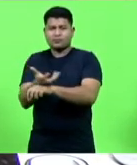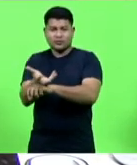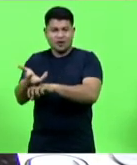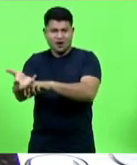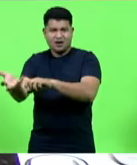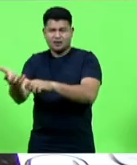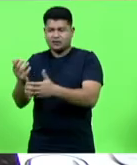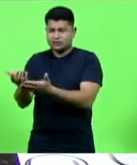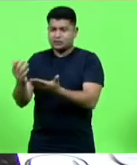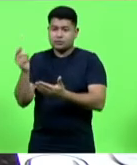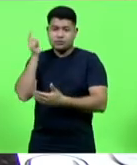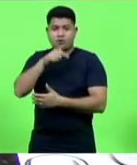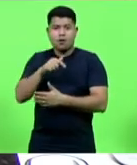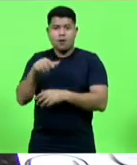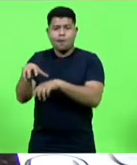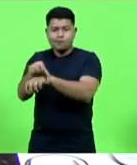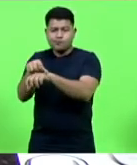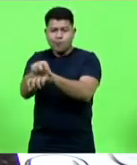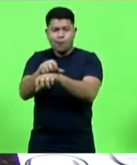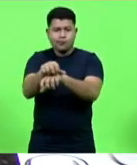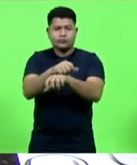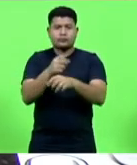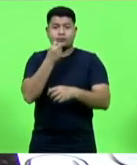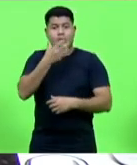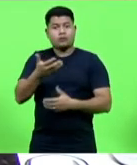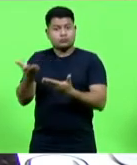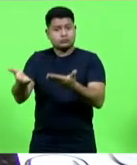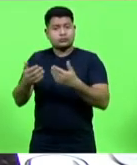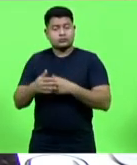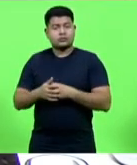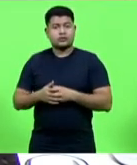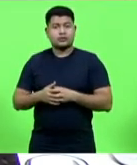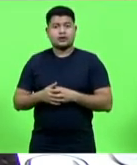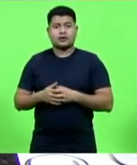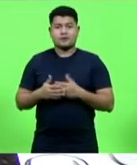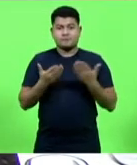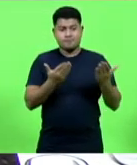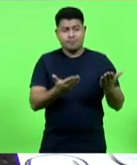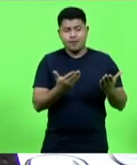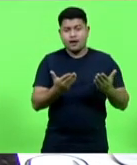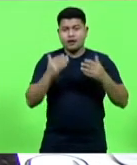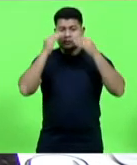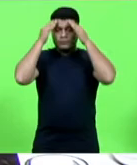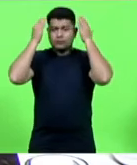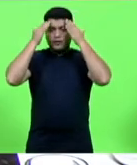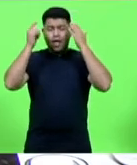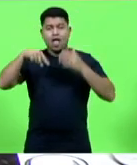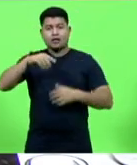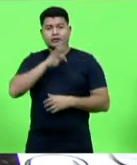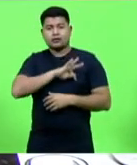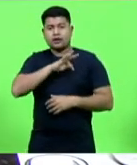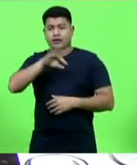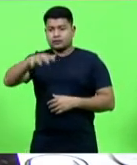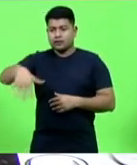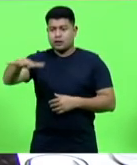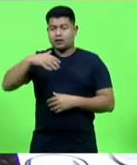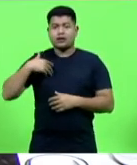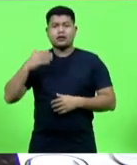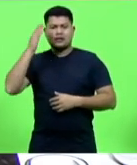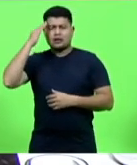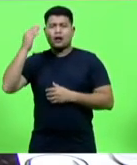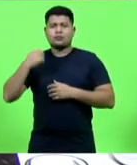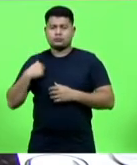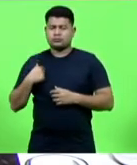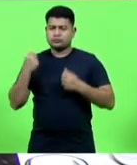de forma muito inteligente nesse setor, porque também é técnico da área, por isso eu peço a vênia dos nobres colegas para que nós possamos